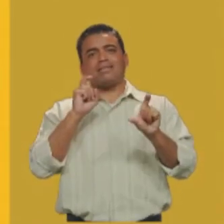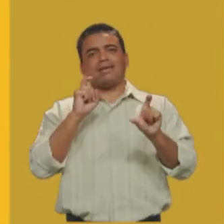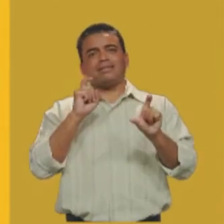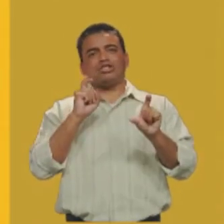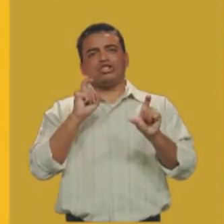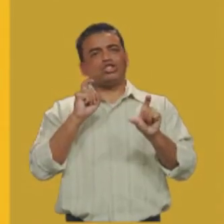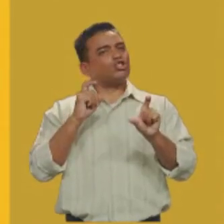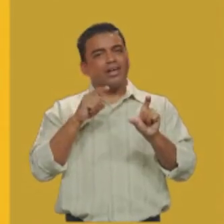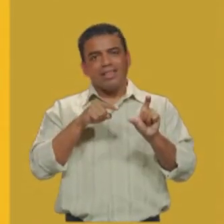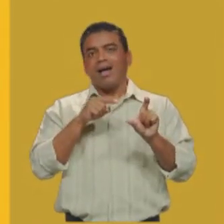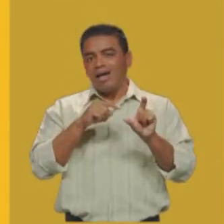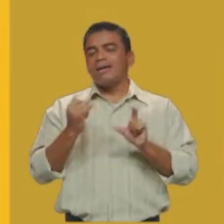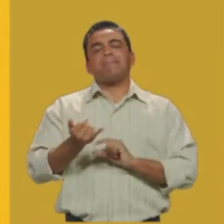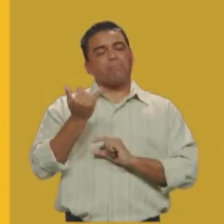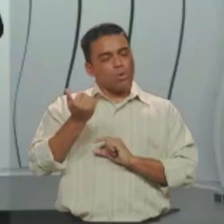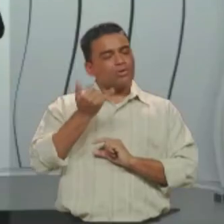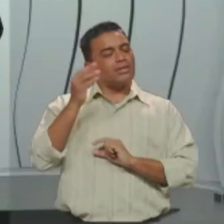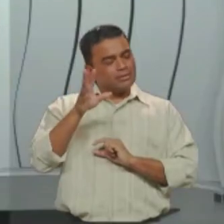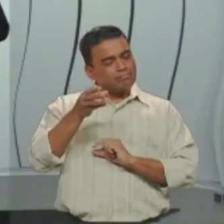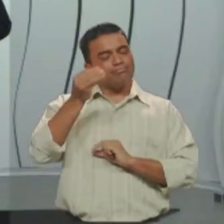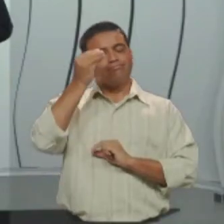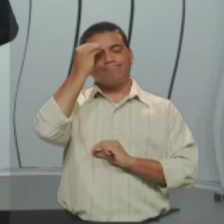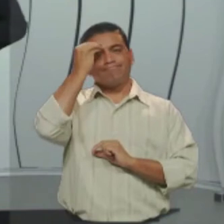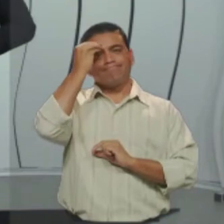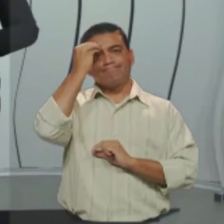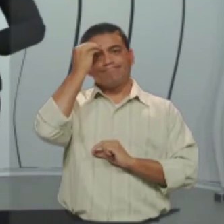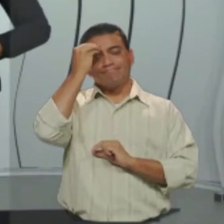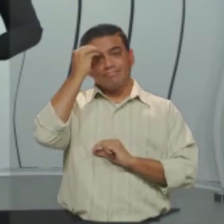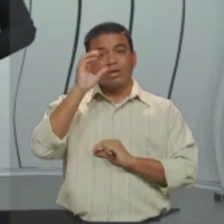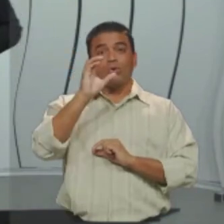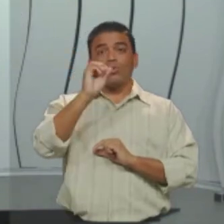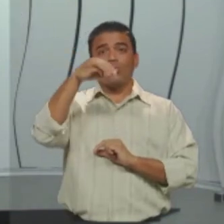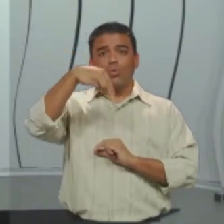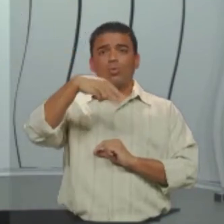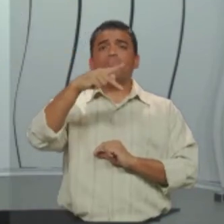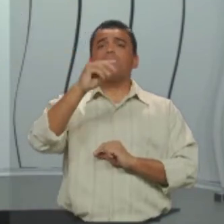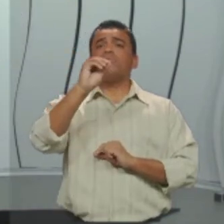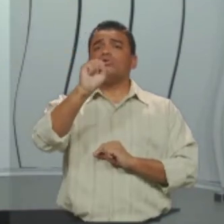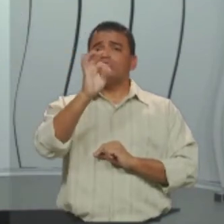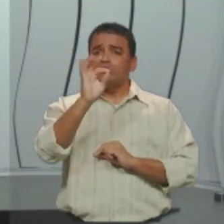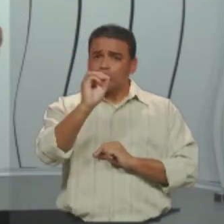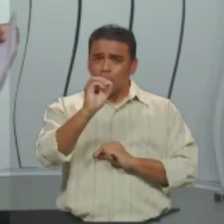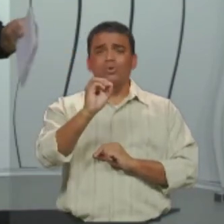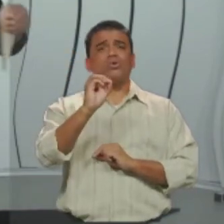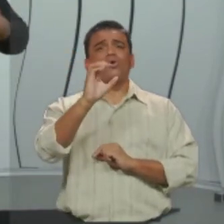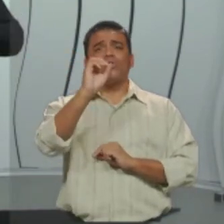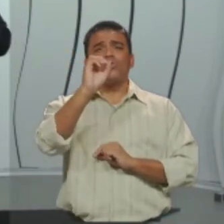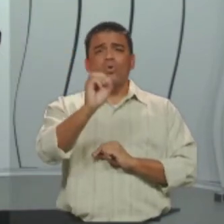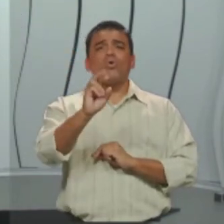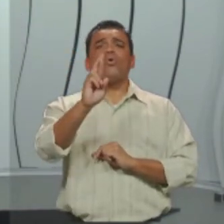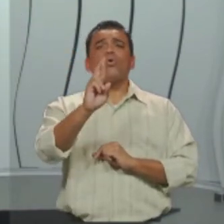Isso é muito importante você guardar. No período composto por coordenação, as orações se